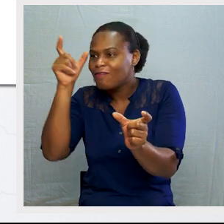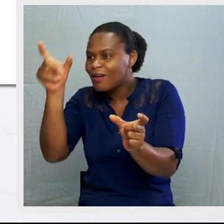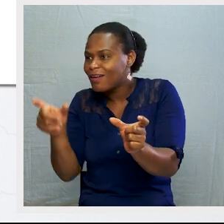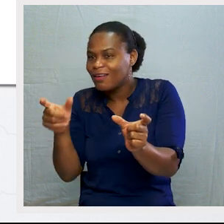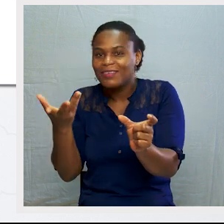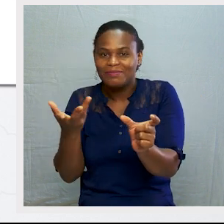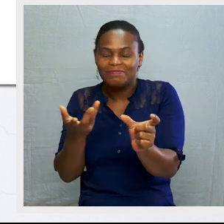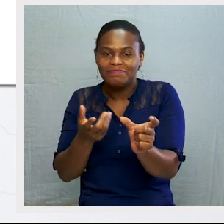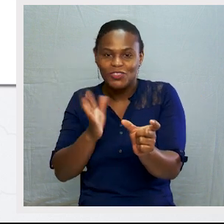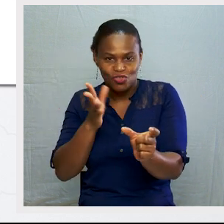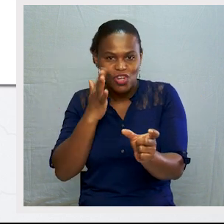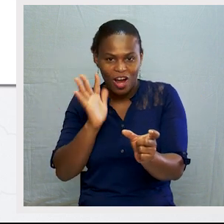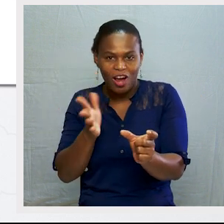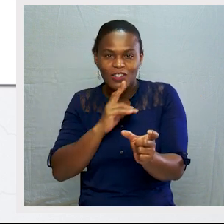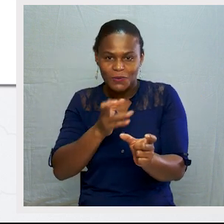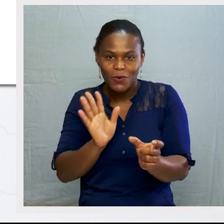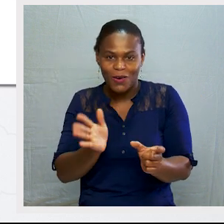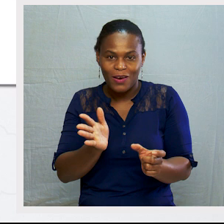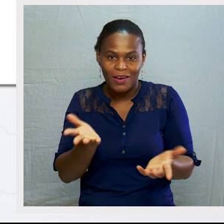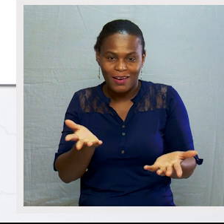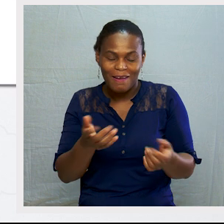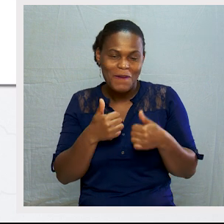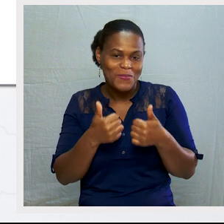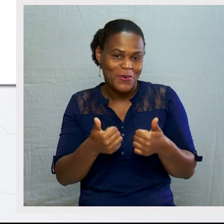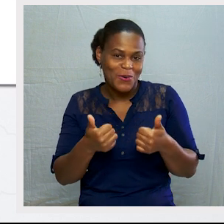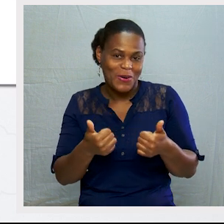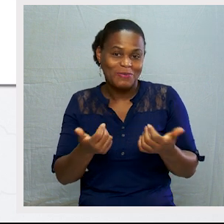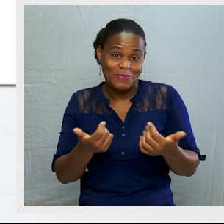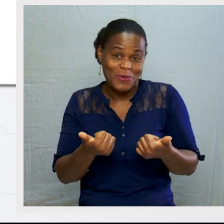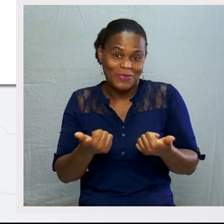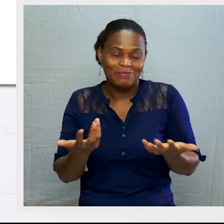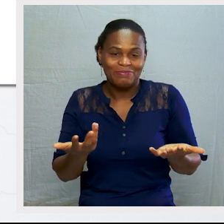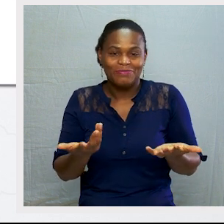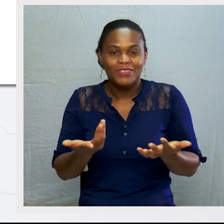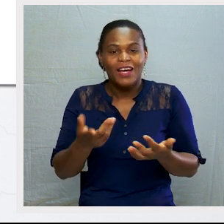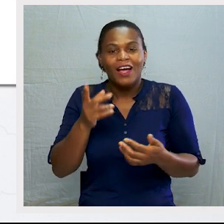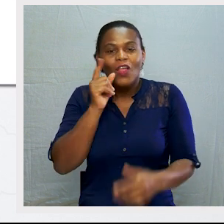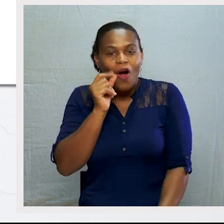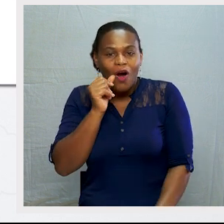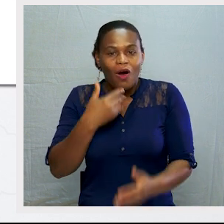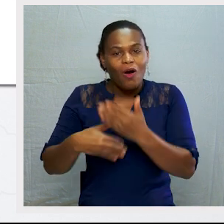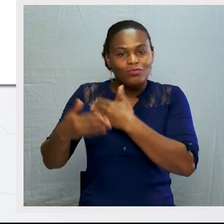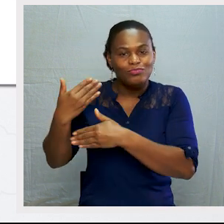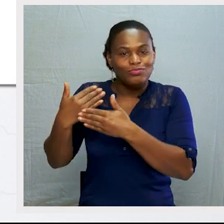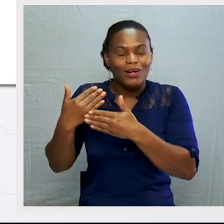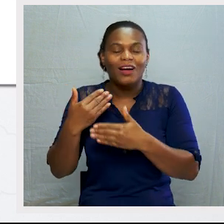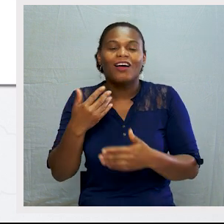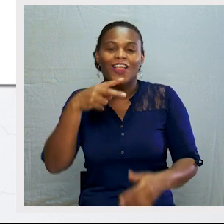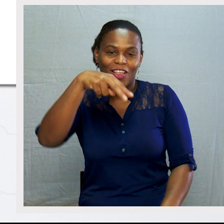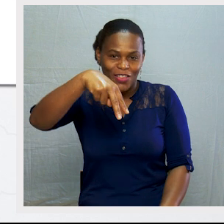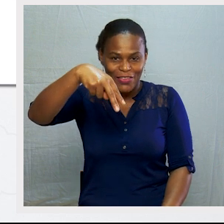Tentem. Já têm resposta? Muito bem. Muito bem. Então, os homens eram